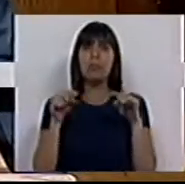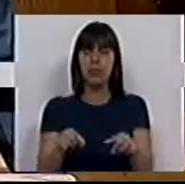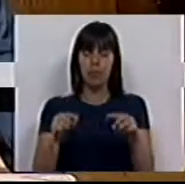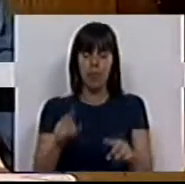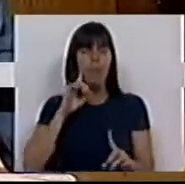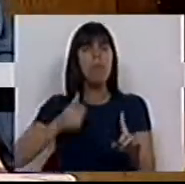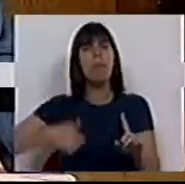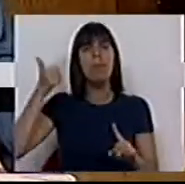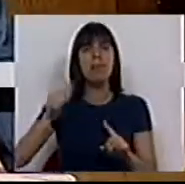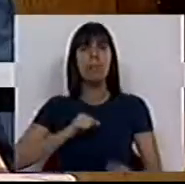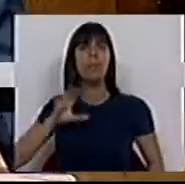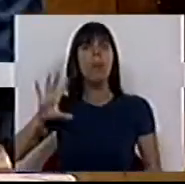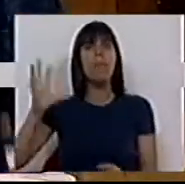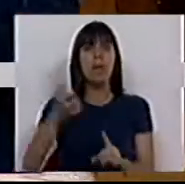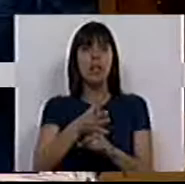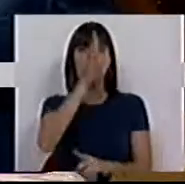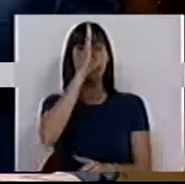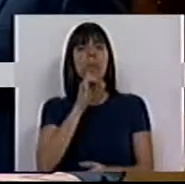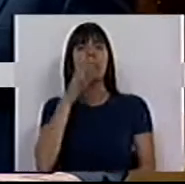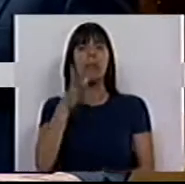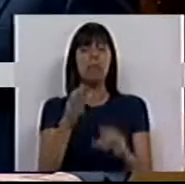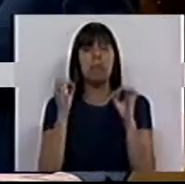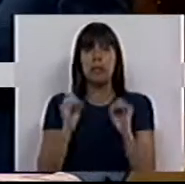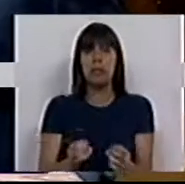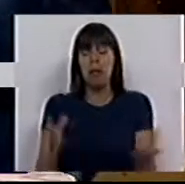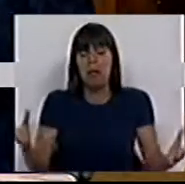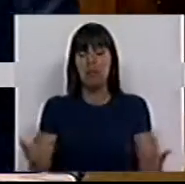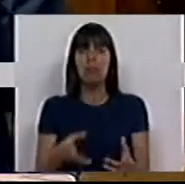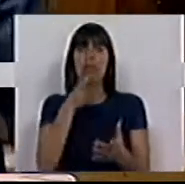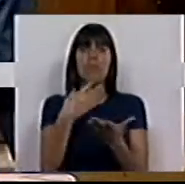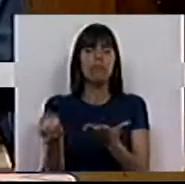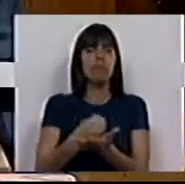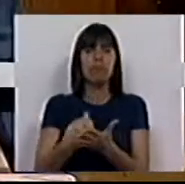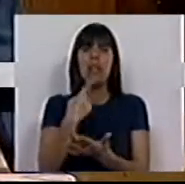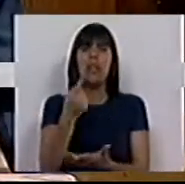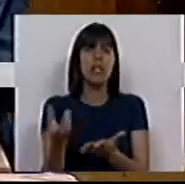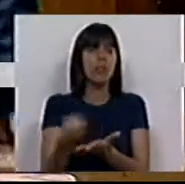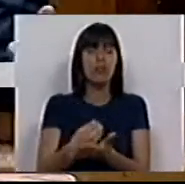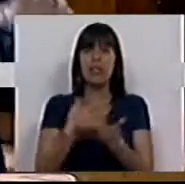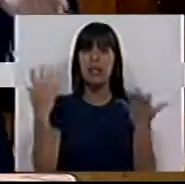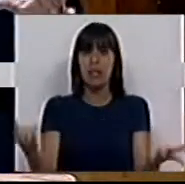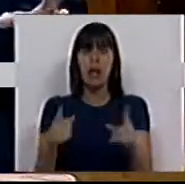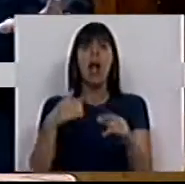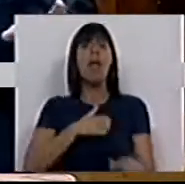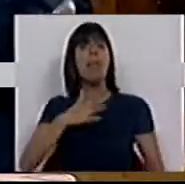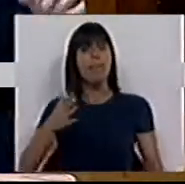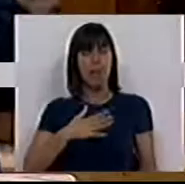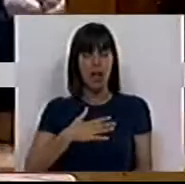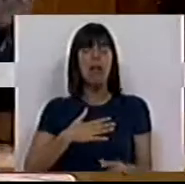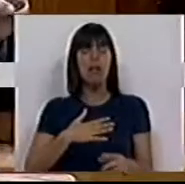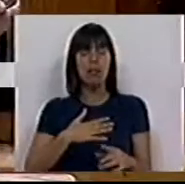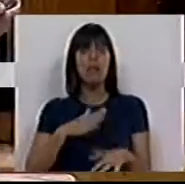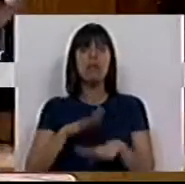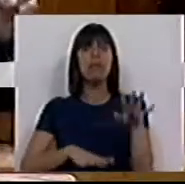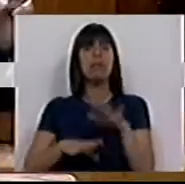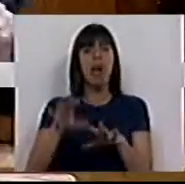problema principal do nosso país, o Governo disse zero. Nem uma única palavra. Há empresas que são